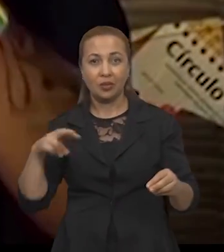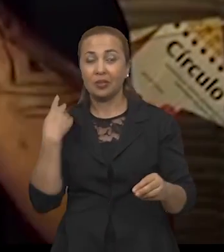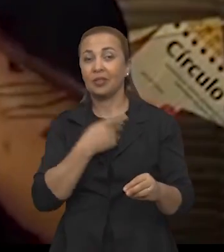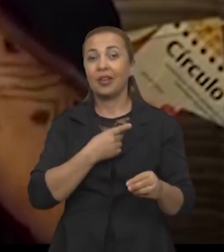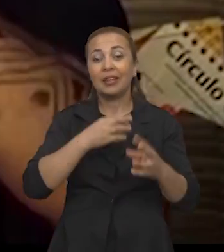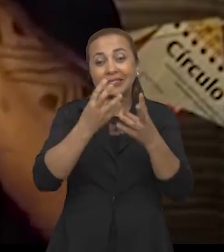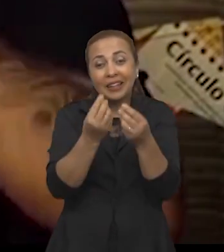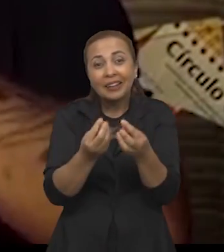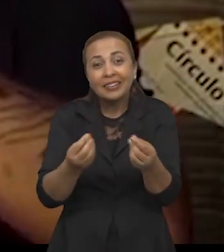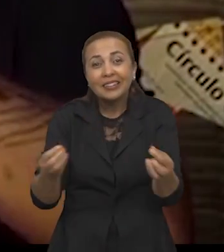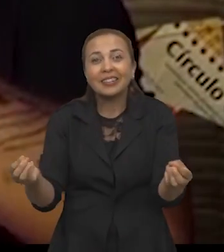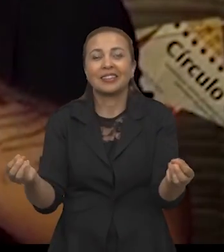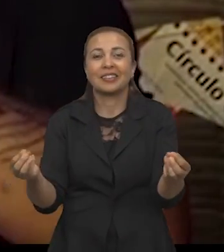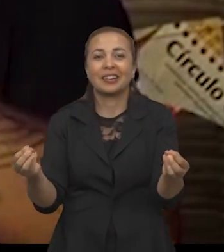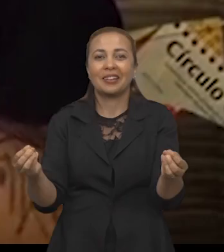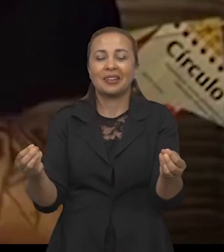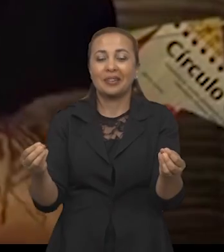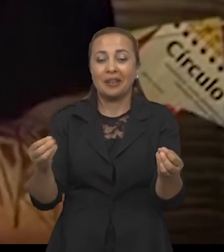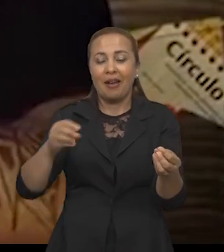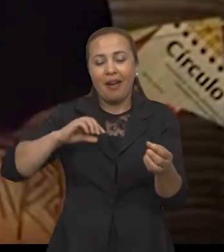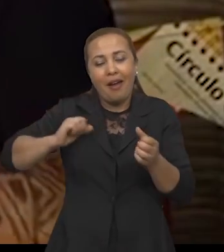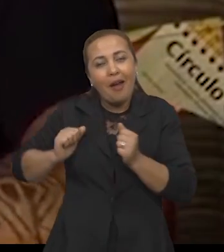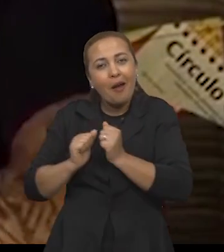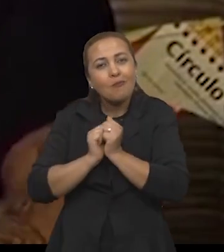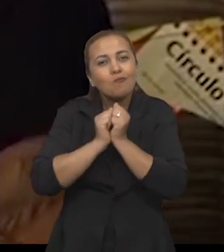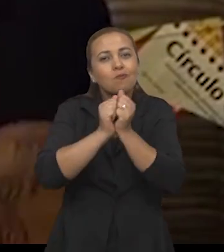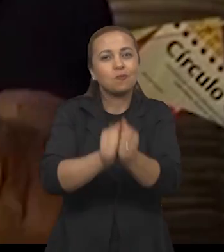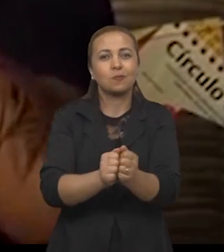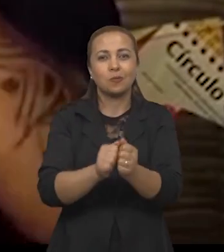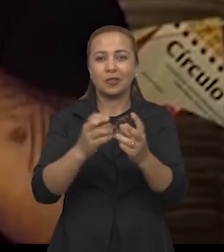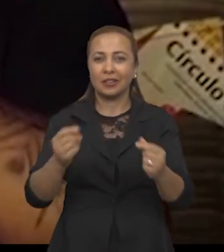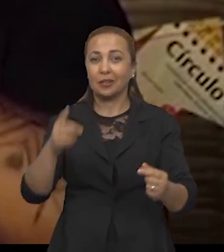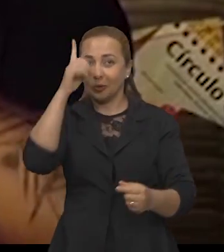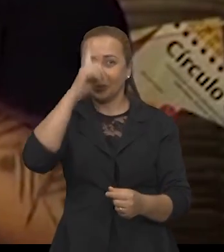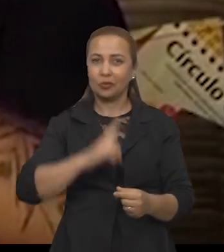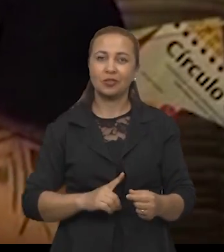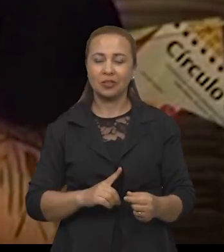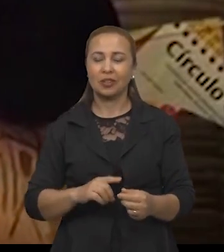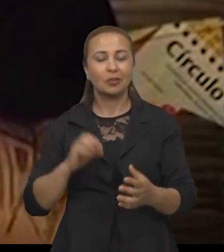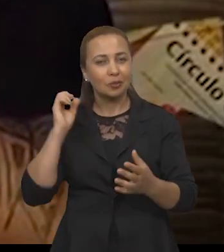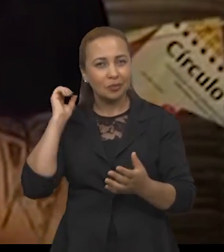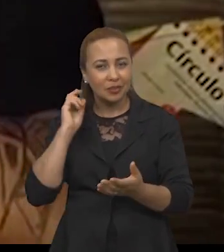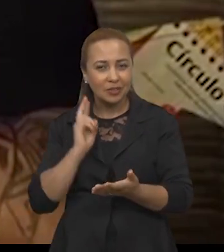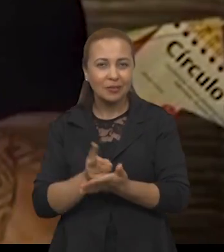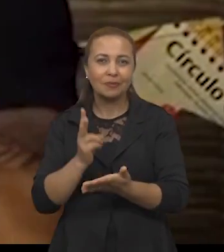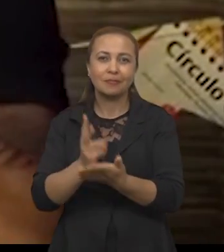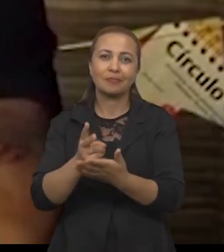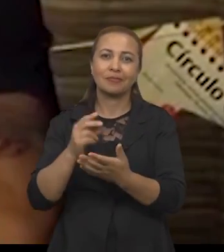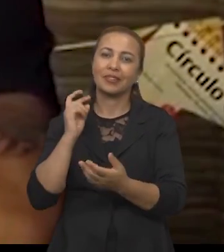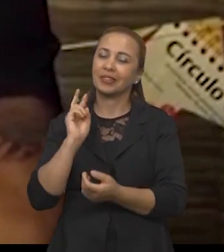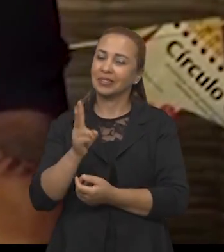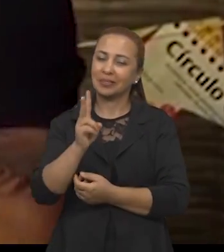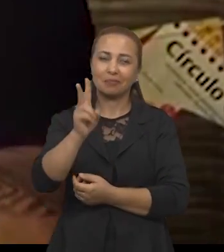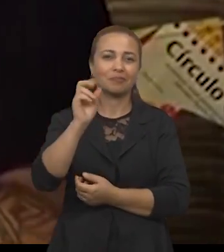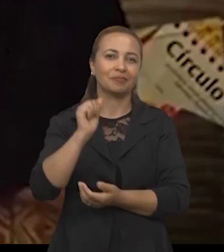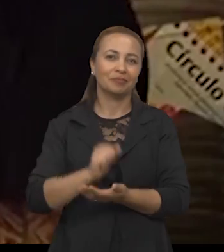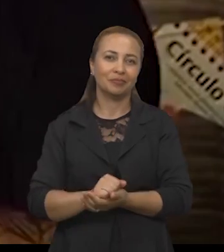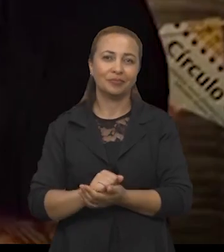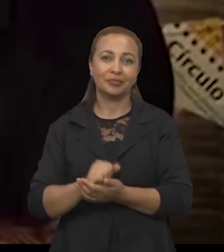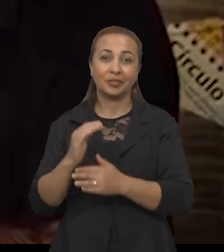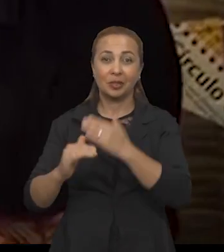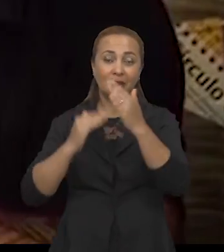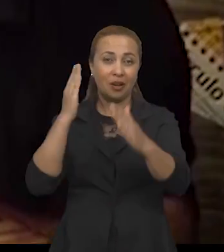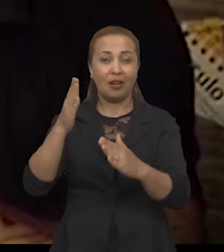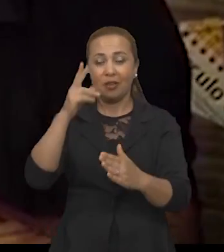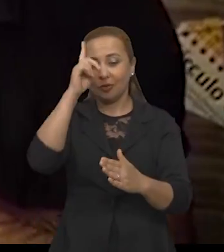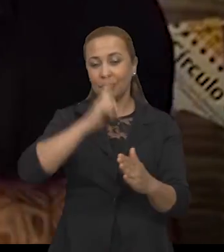Nós somos a própria terra. Esse direito é um direito congênito originário. Então, nós temos um direito que precede a